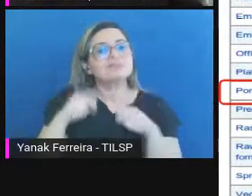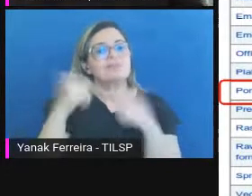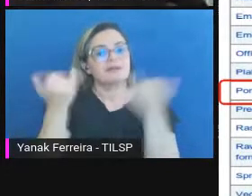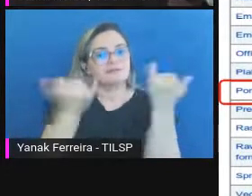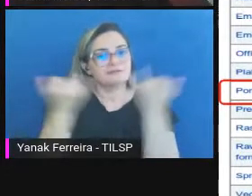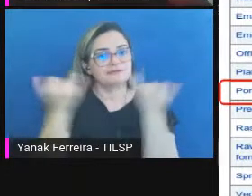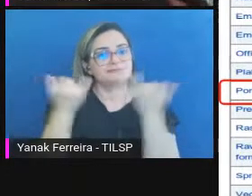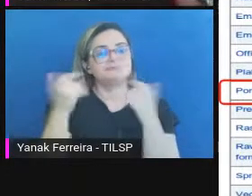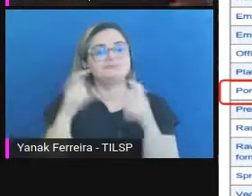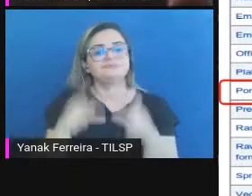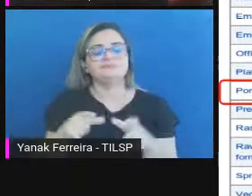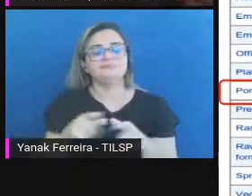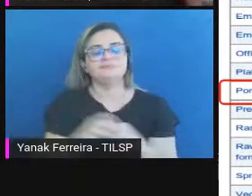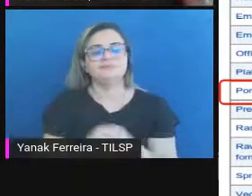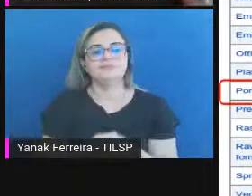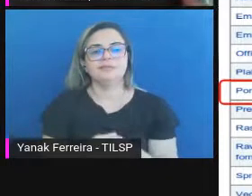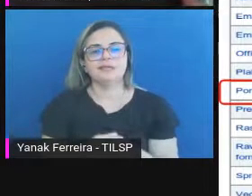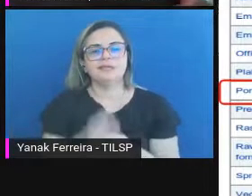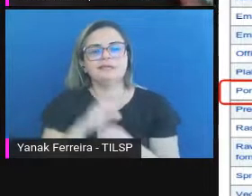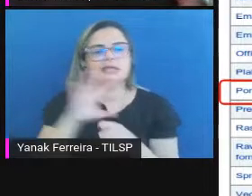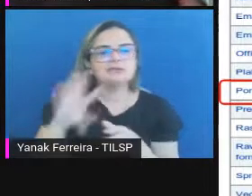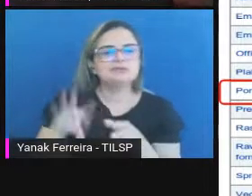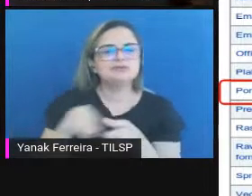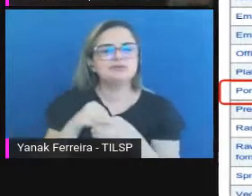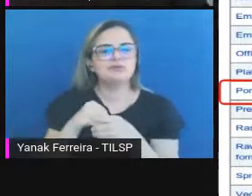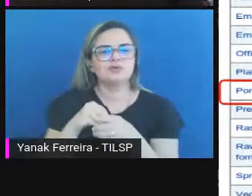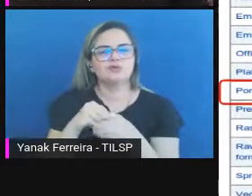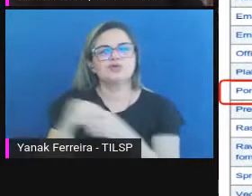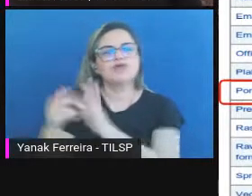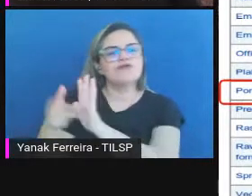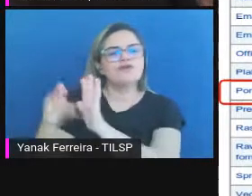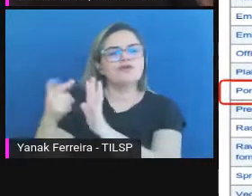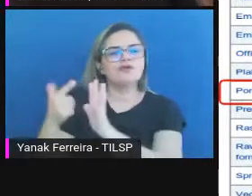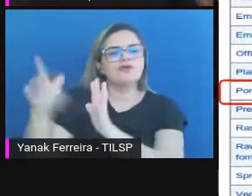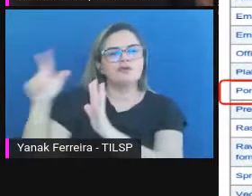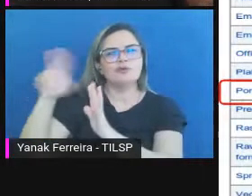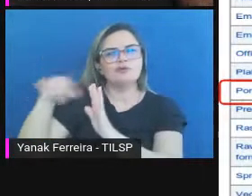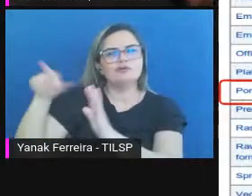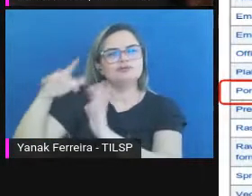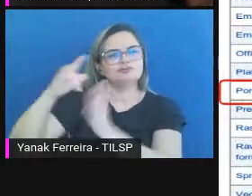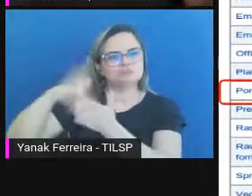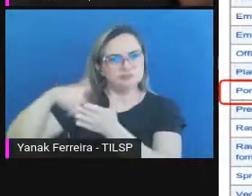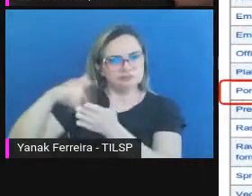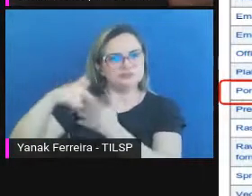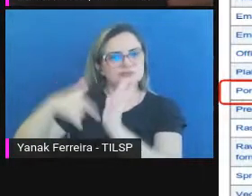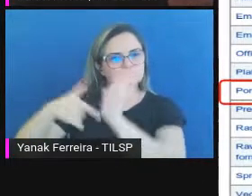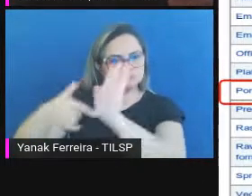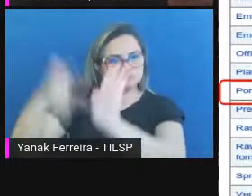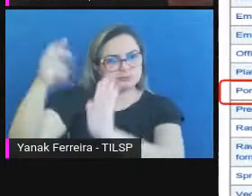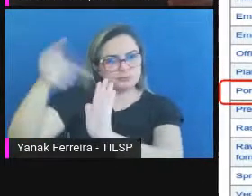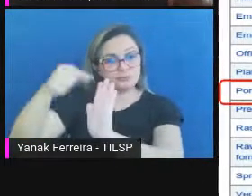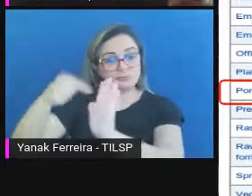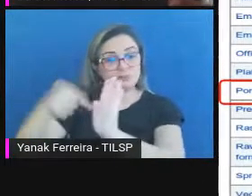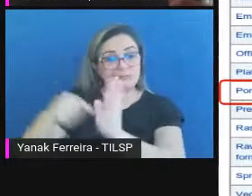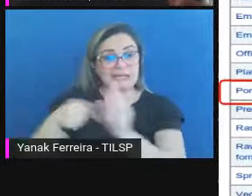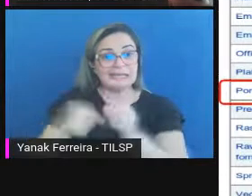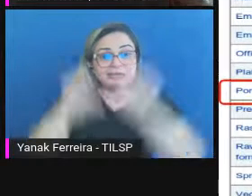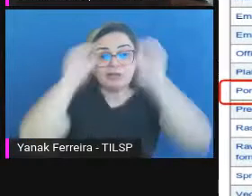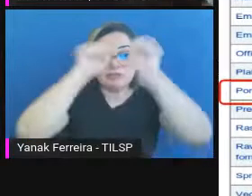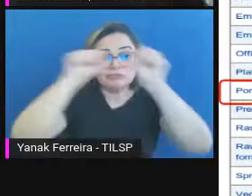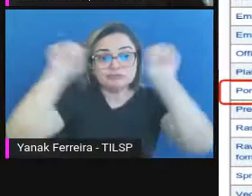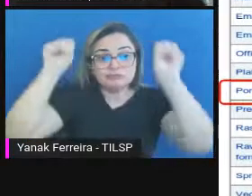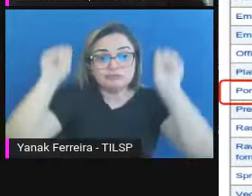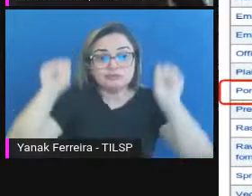tem incorporação de fontes, TrueType de exibição de documentos, então, a plataforma de acesso